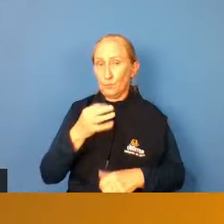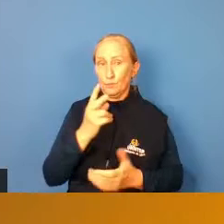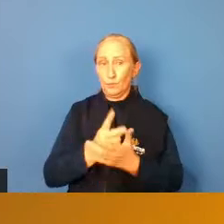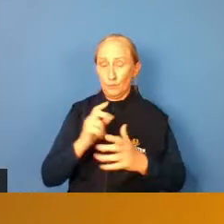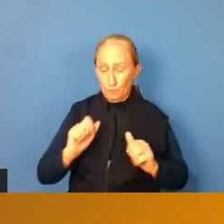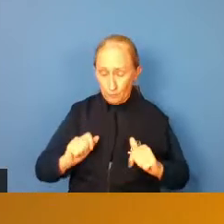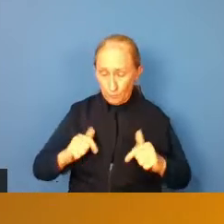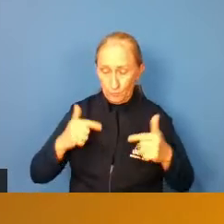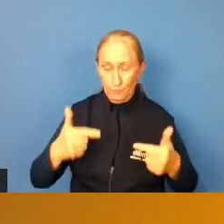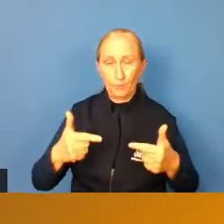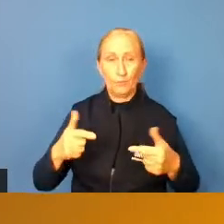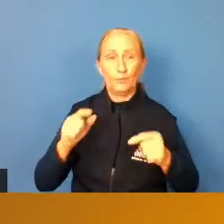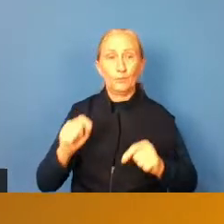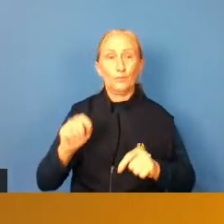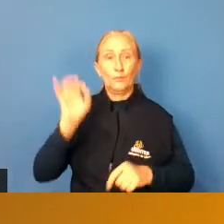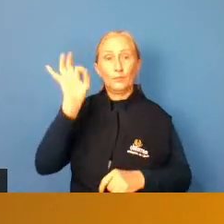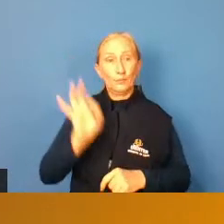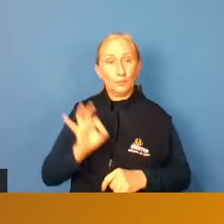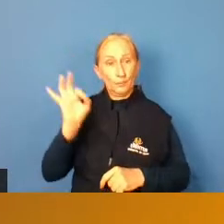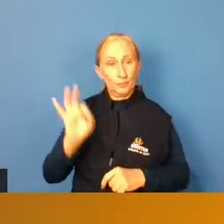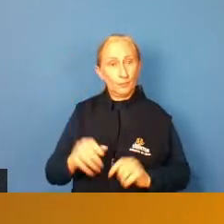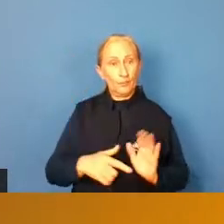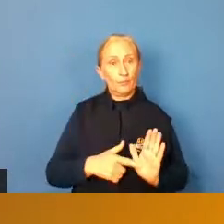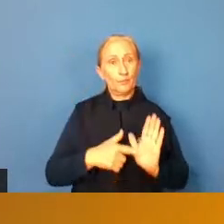defendendo as estatísticas e evidências